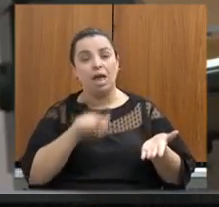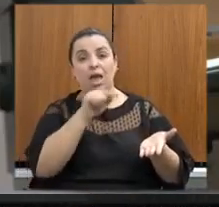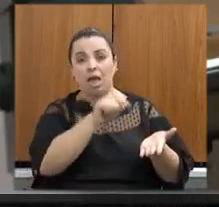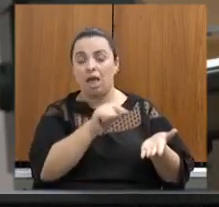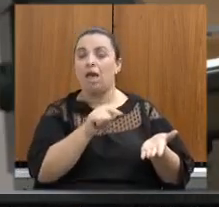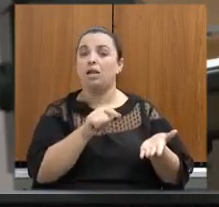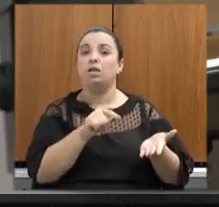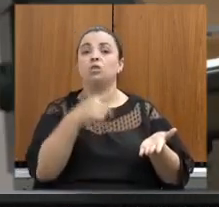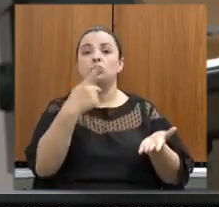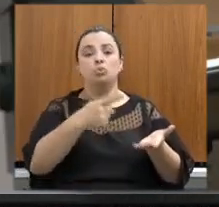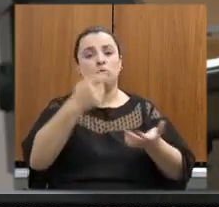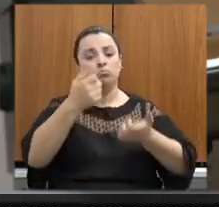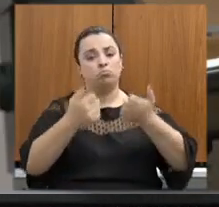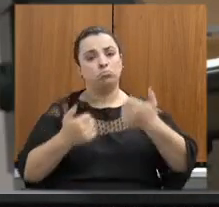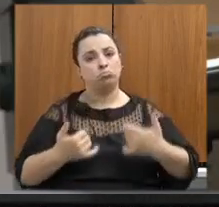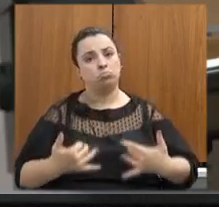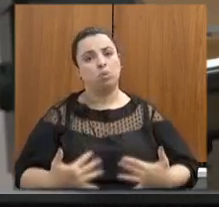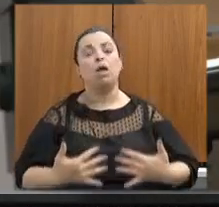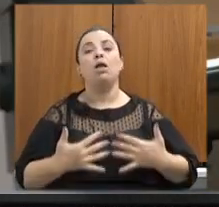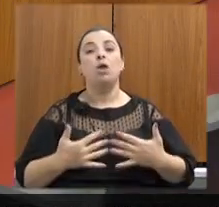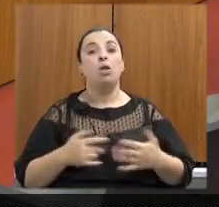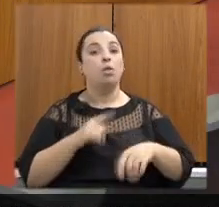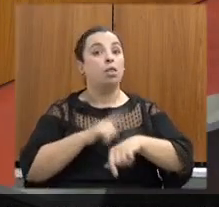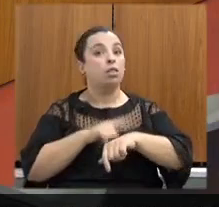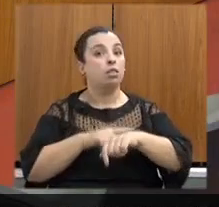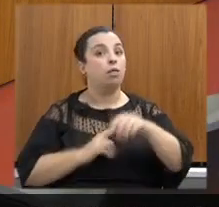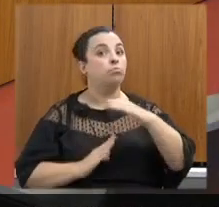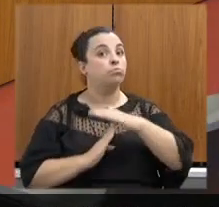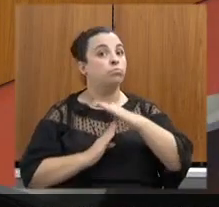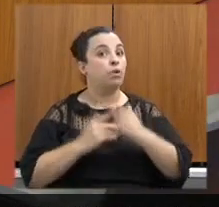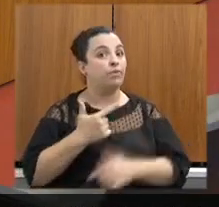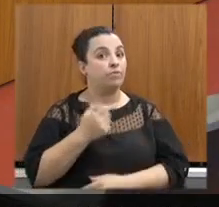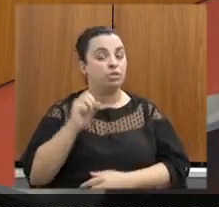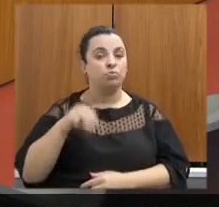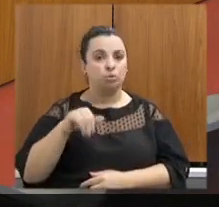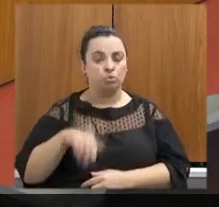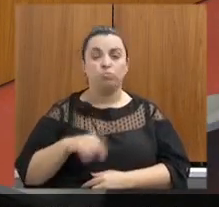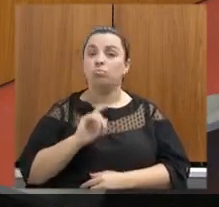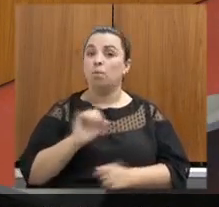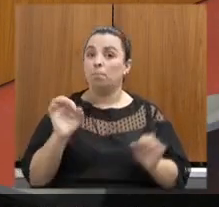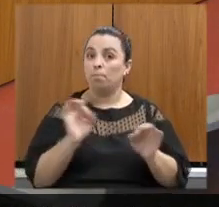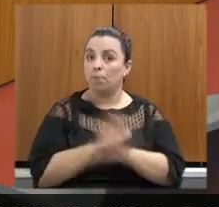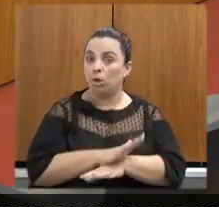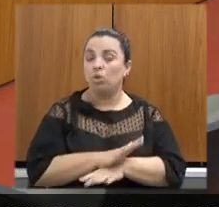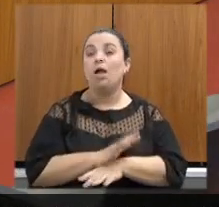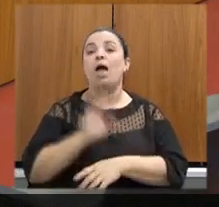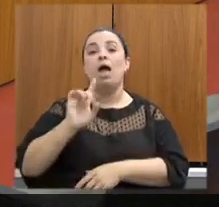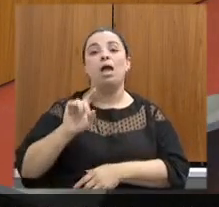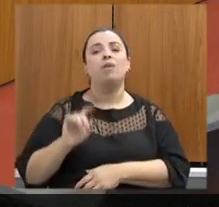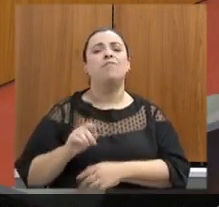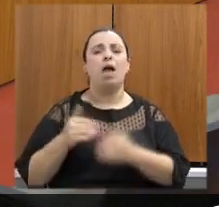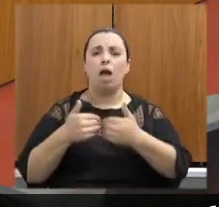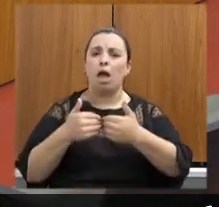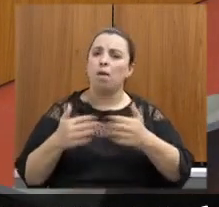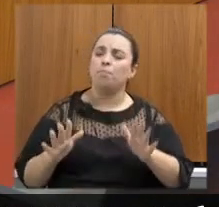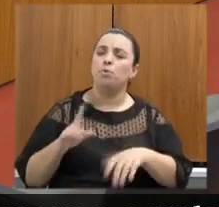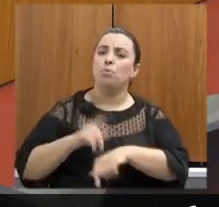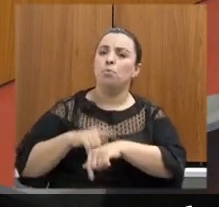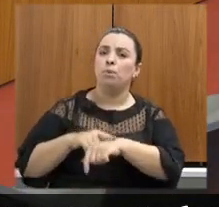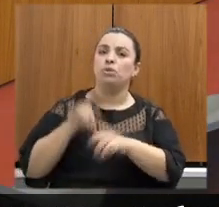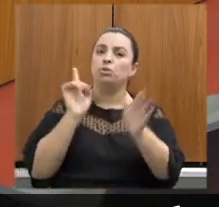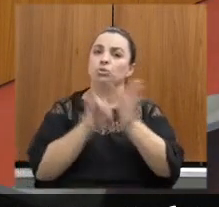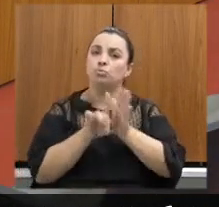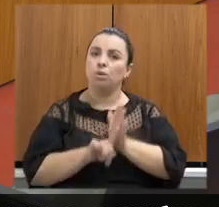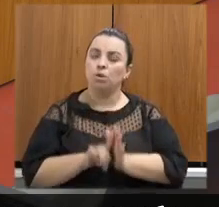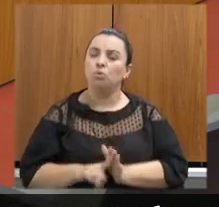fazer sua exposição pelo prazo de 20 minutos. Logo após, será aberta a oportunidade para perguntas conforme as